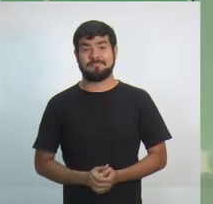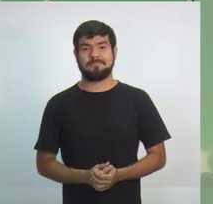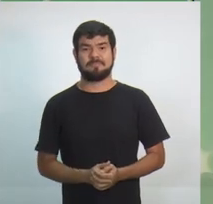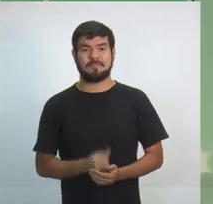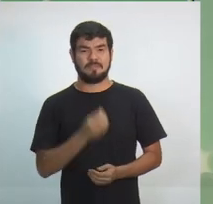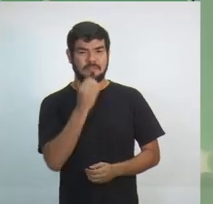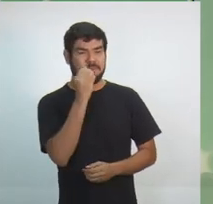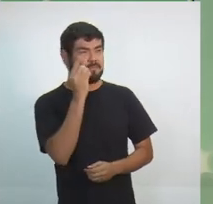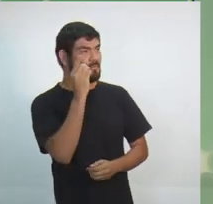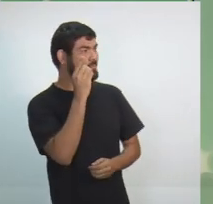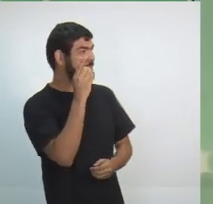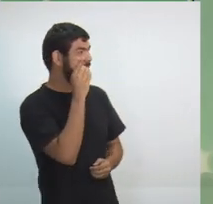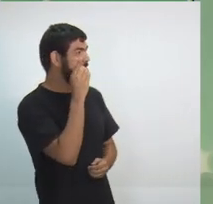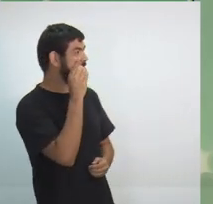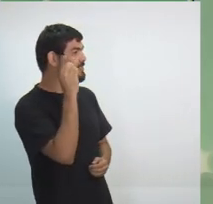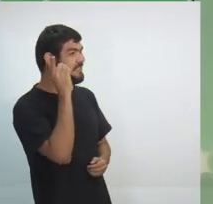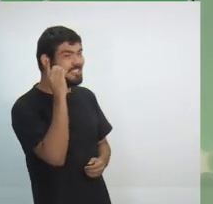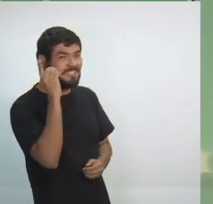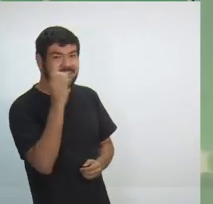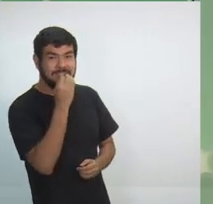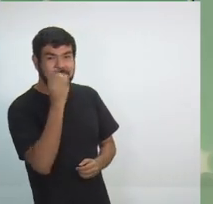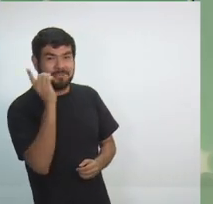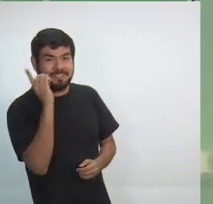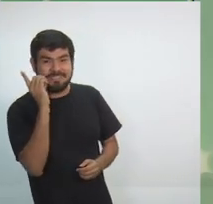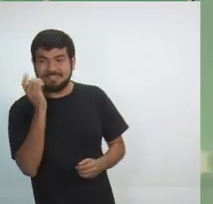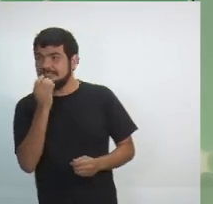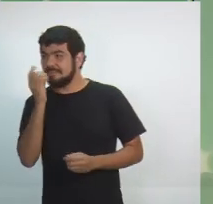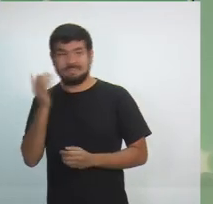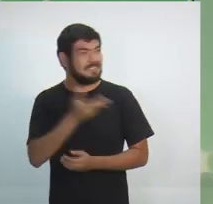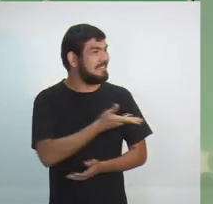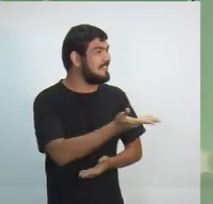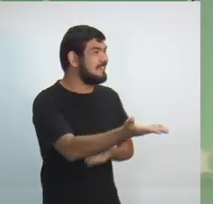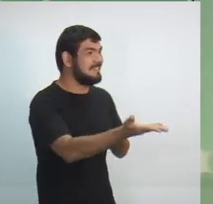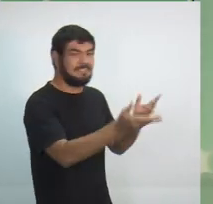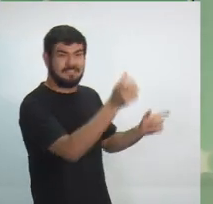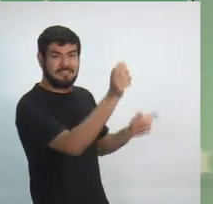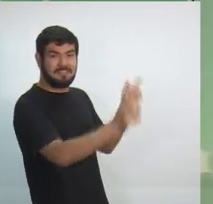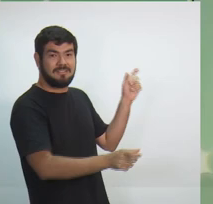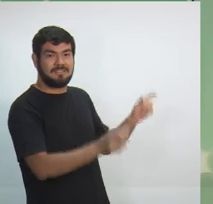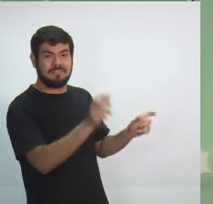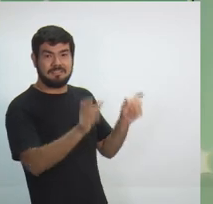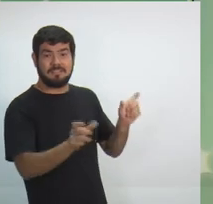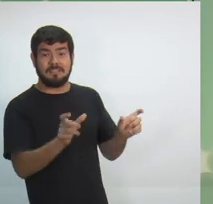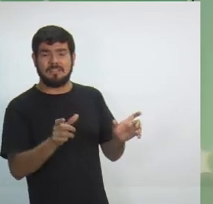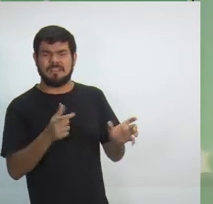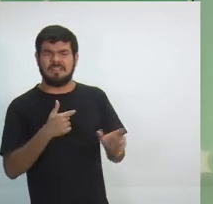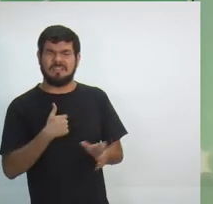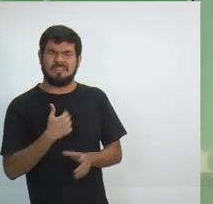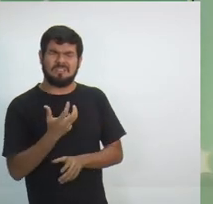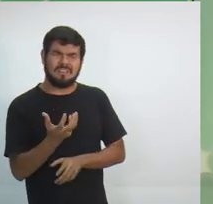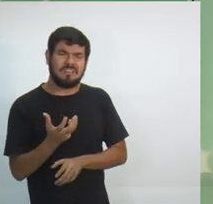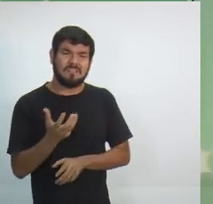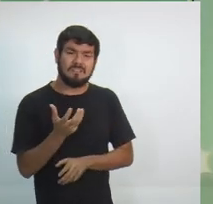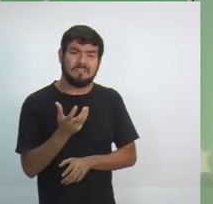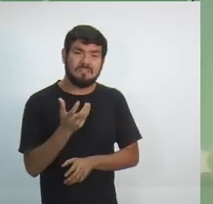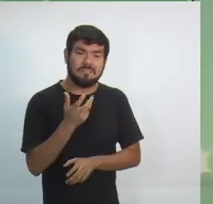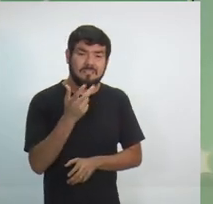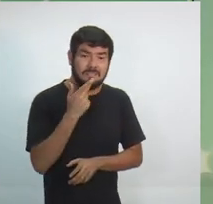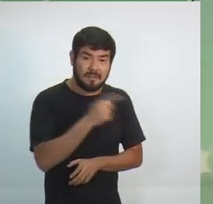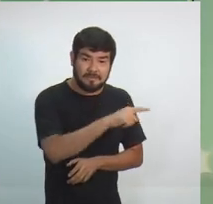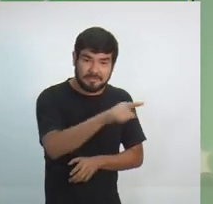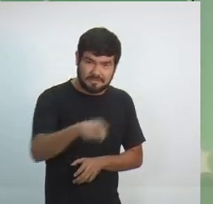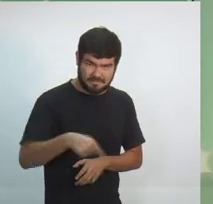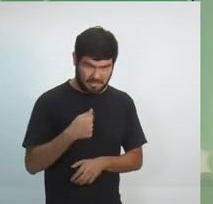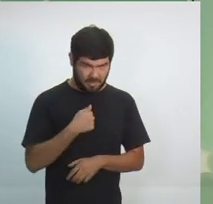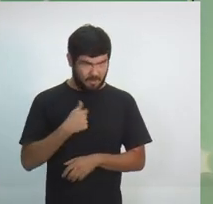Bom dia, bom dia, Márcia. Bom dia aos candidatos, à candidata. Eu quero dizer a vocês que em quatro anos que